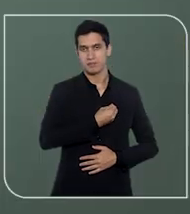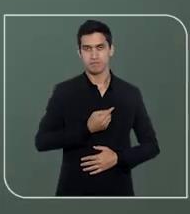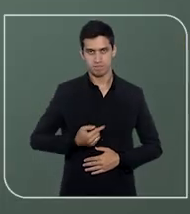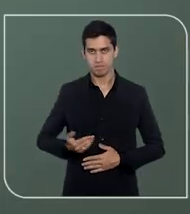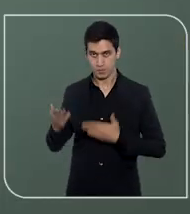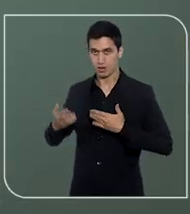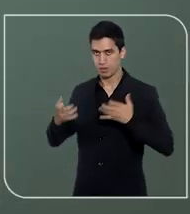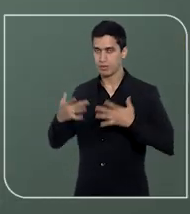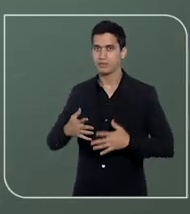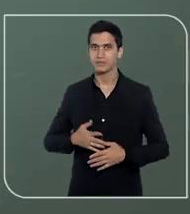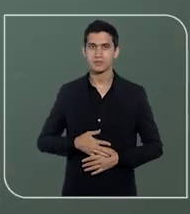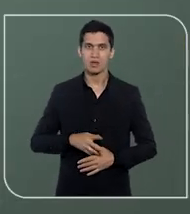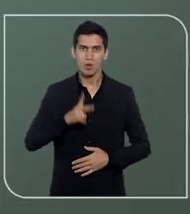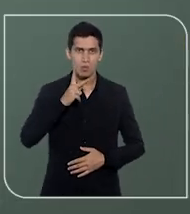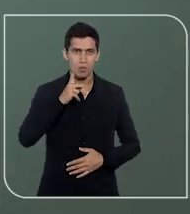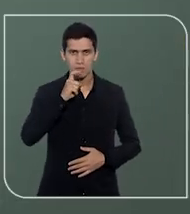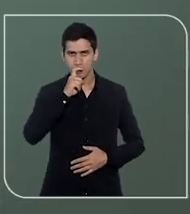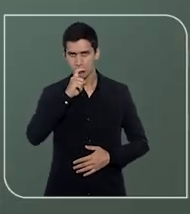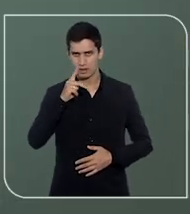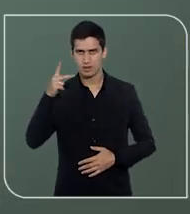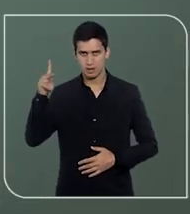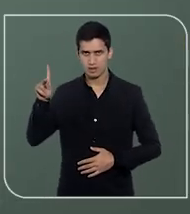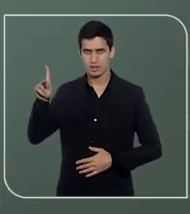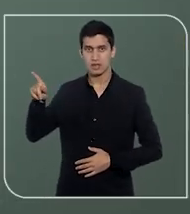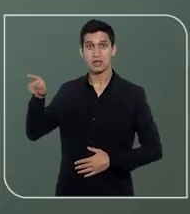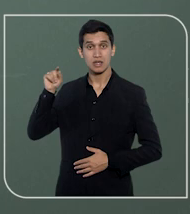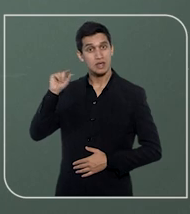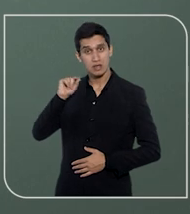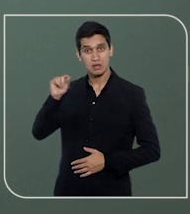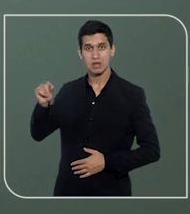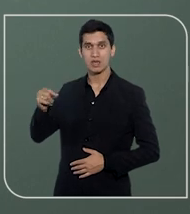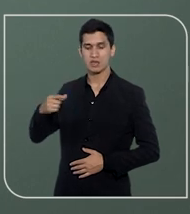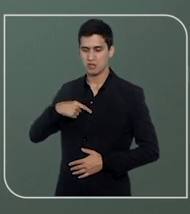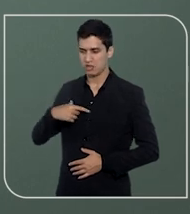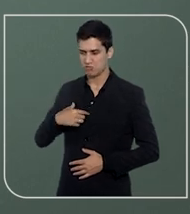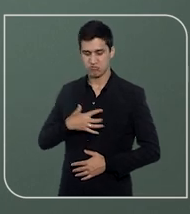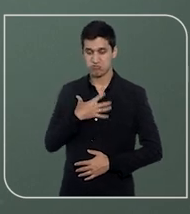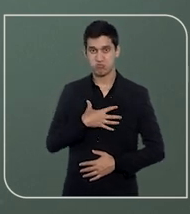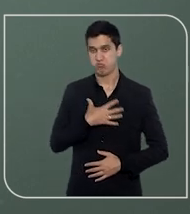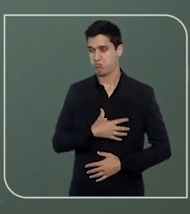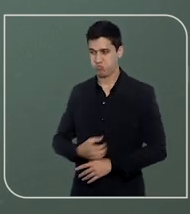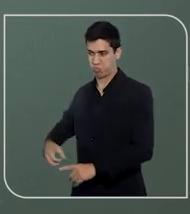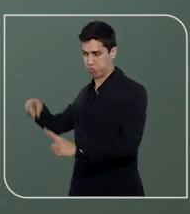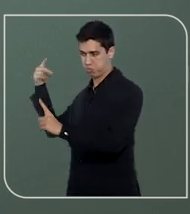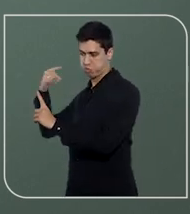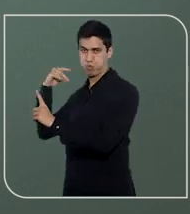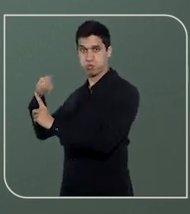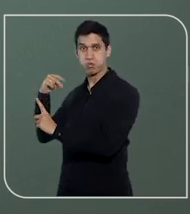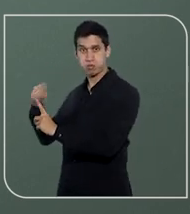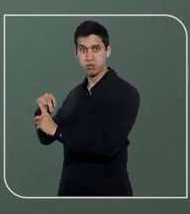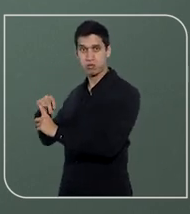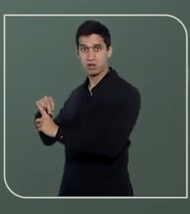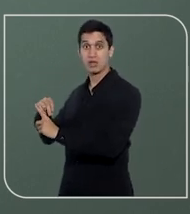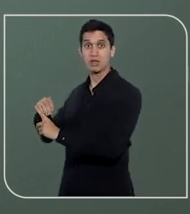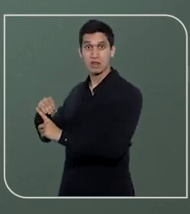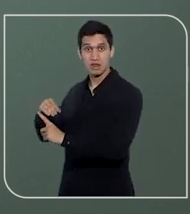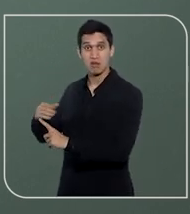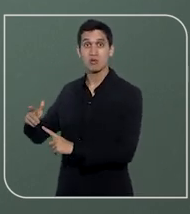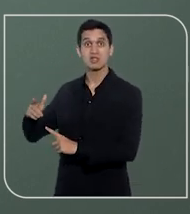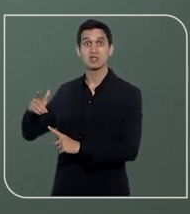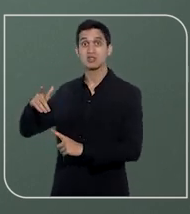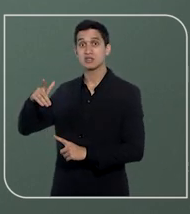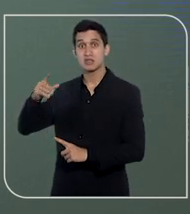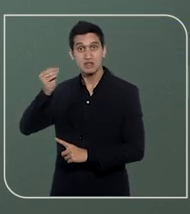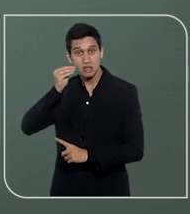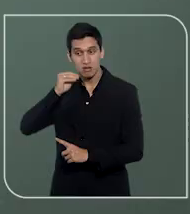tentou me agredir fisicamente, ele me agrediu fisicamente e além disso ele tentou